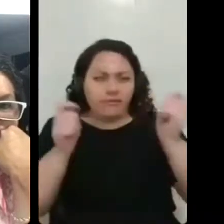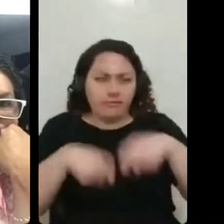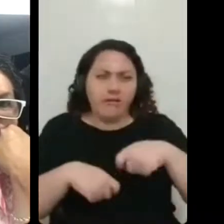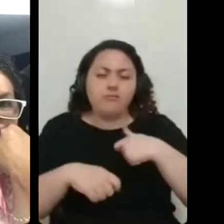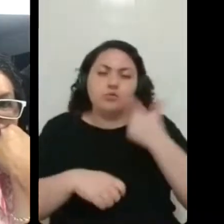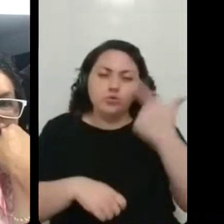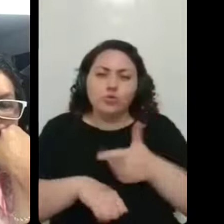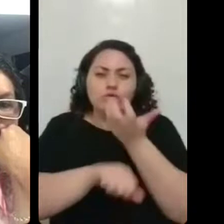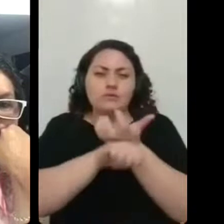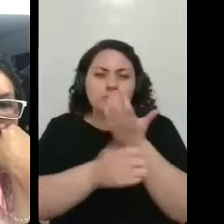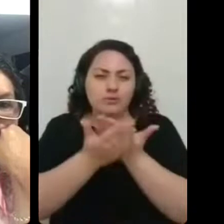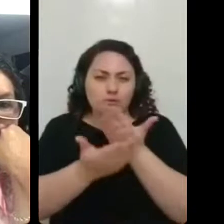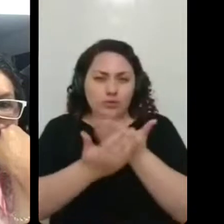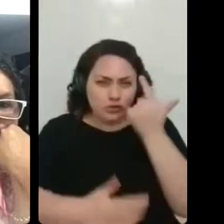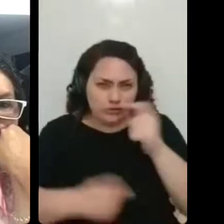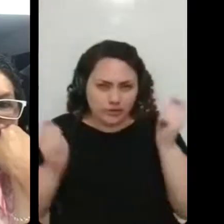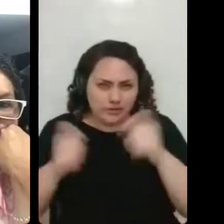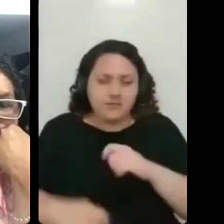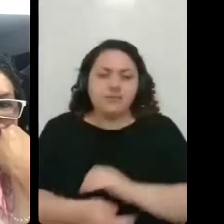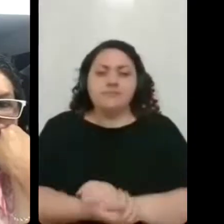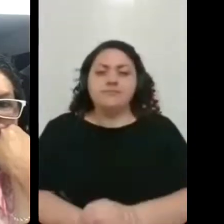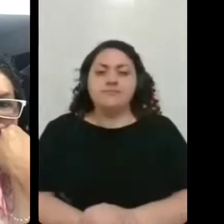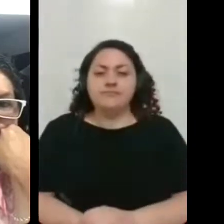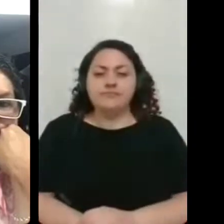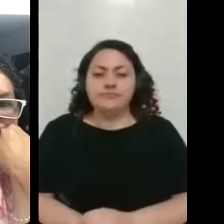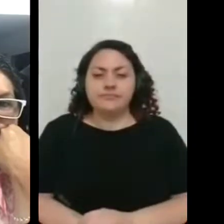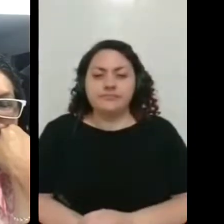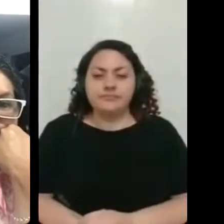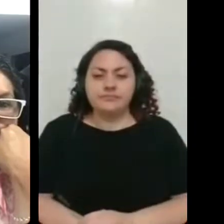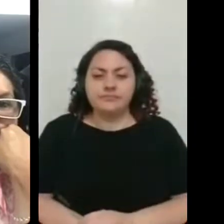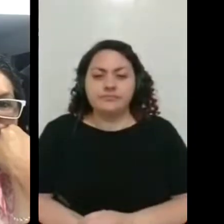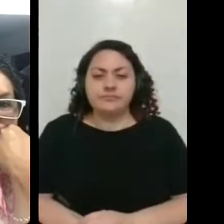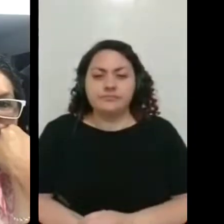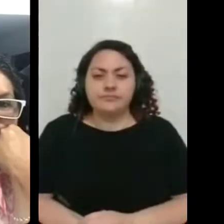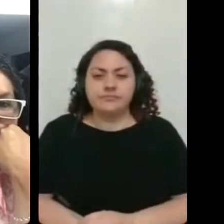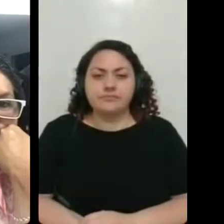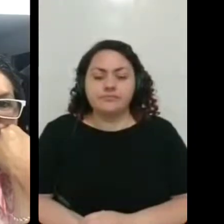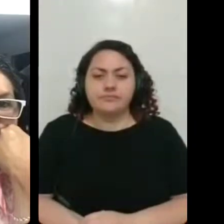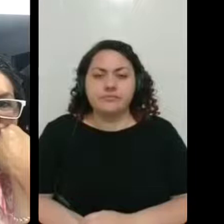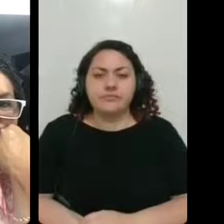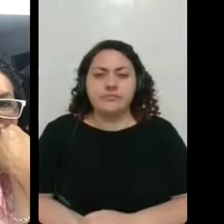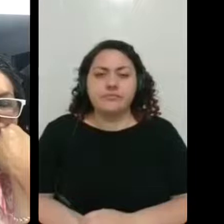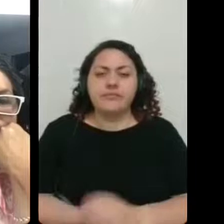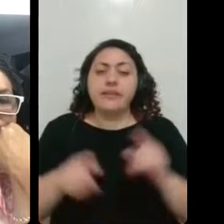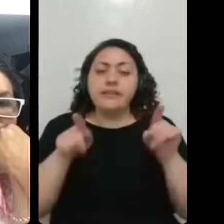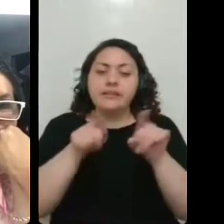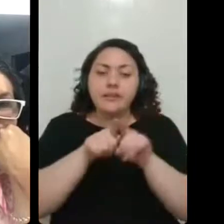cadeira e foi um momento também de entender que a gente tem o nosso tempo.